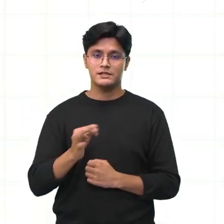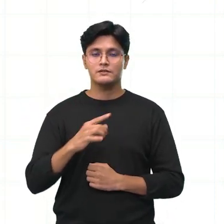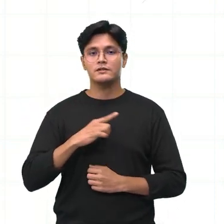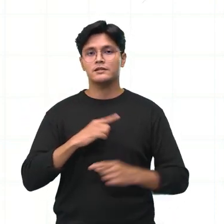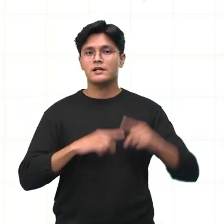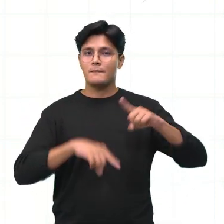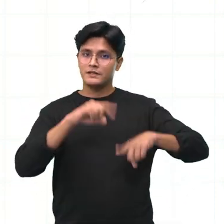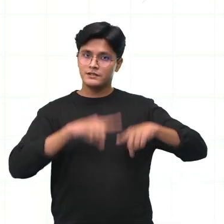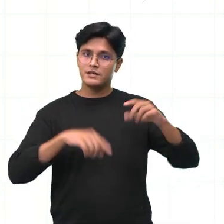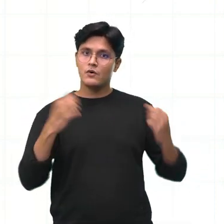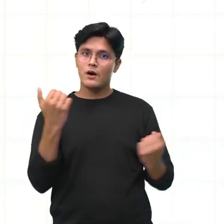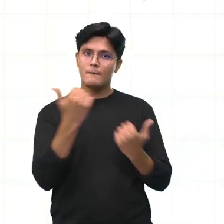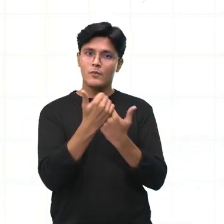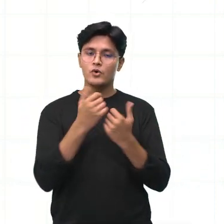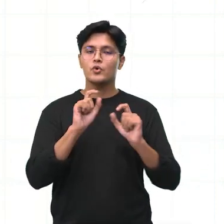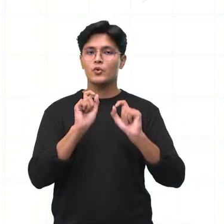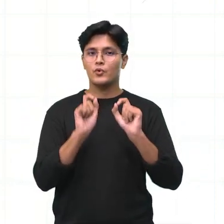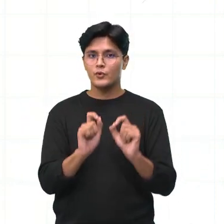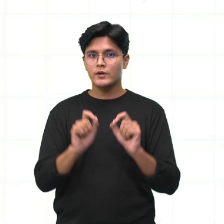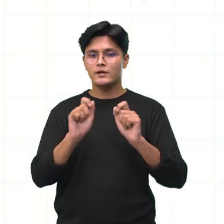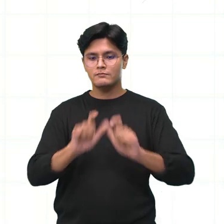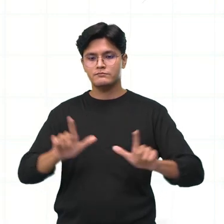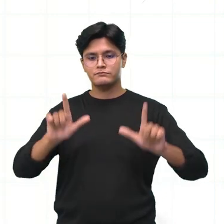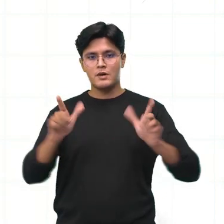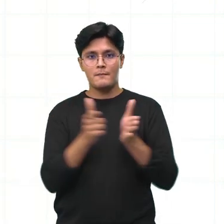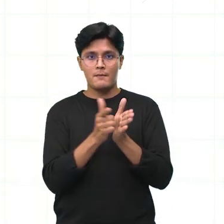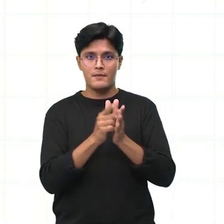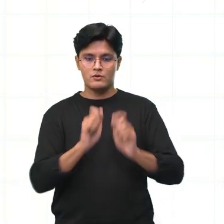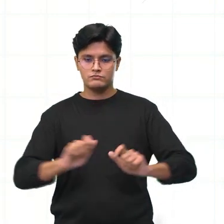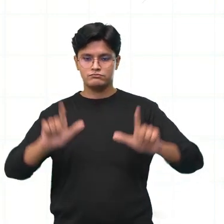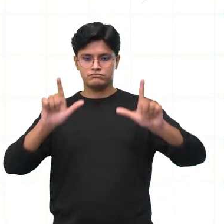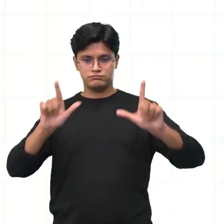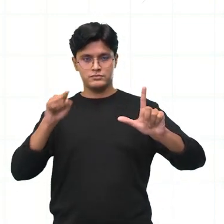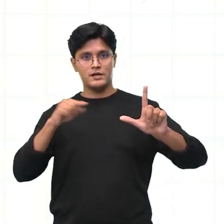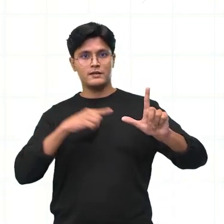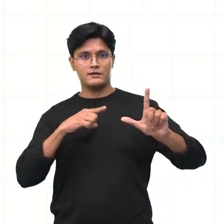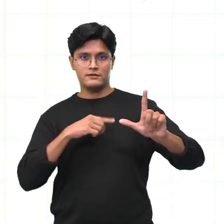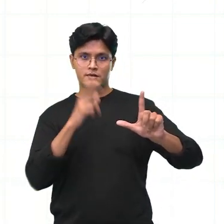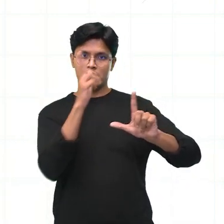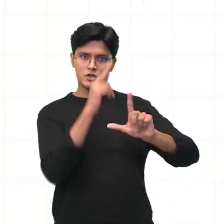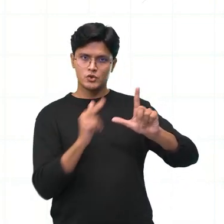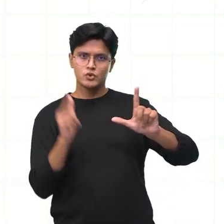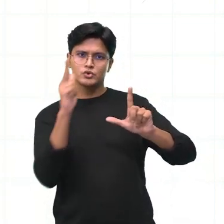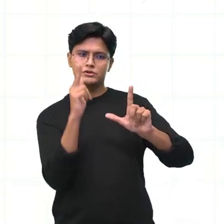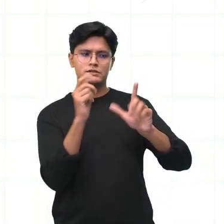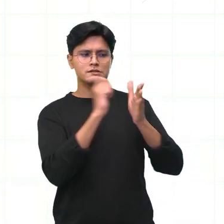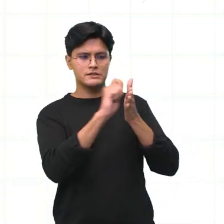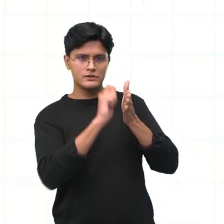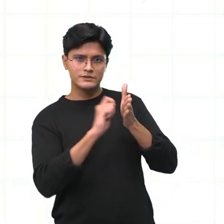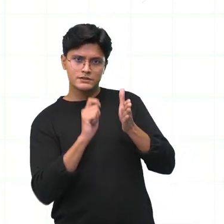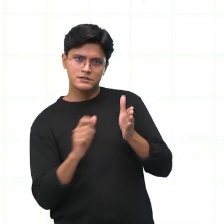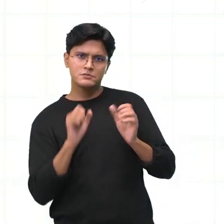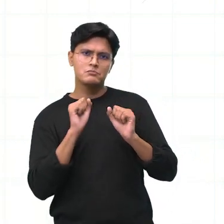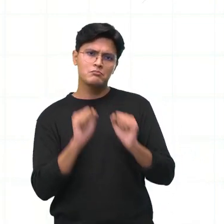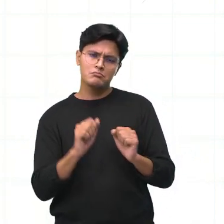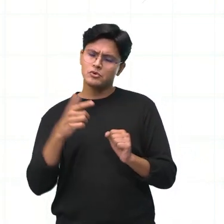apoio, que foi utilizado ali, um cartaz com ilustração, né, perfeito, poderia ter sido outra coisa, poderia ter sido